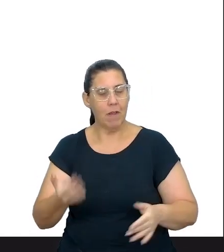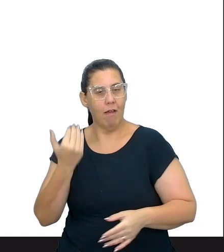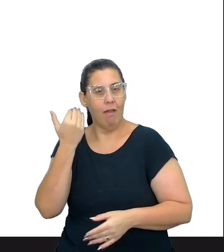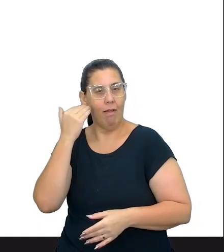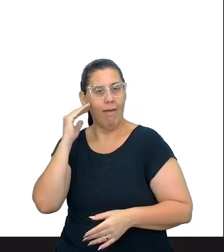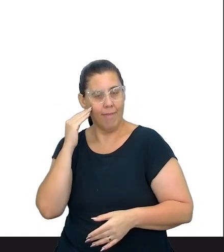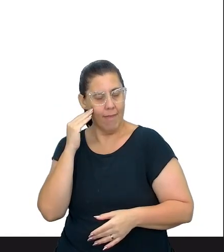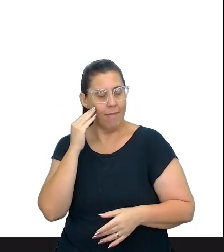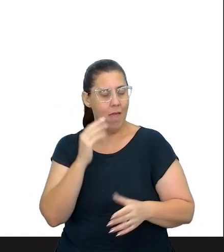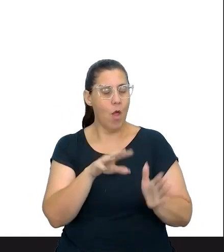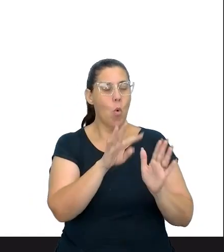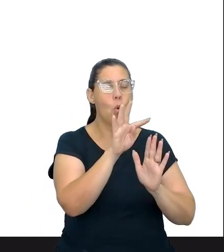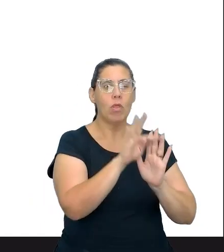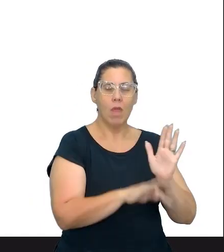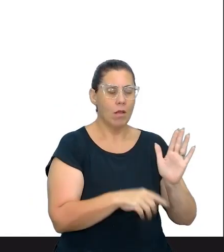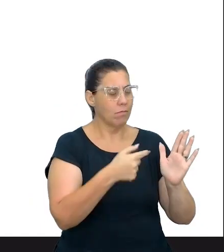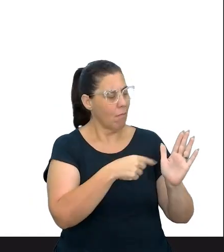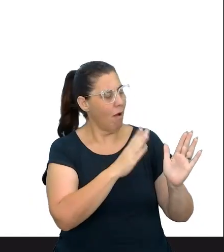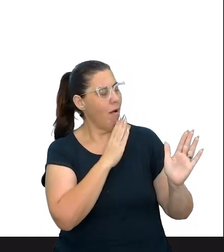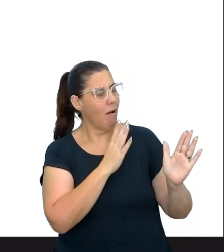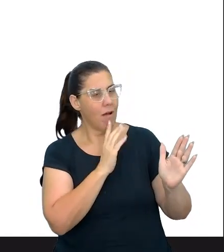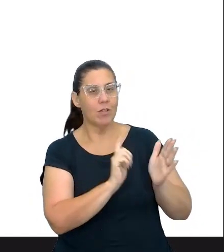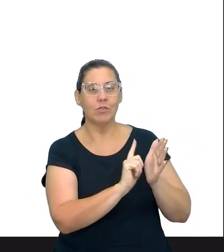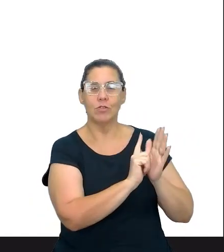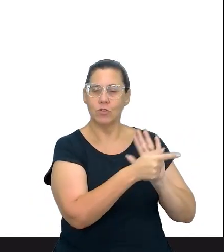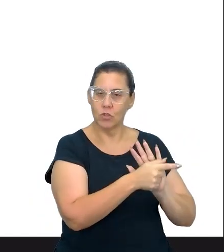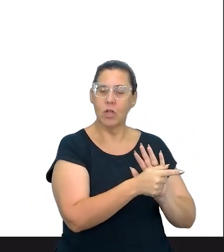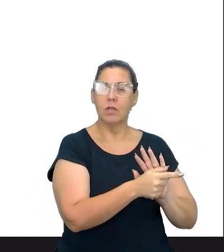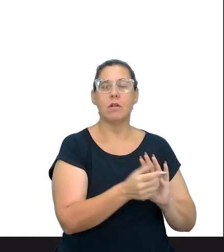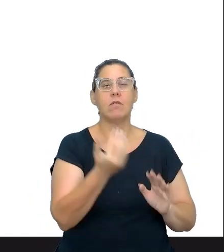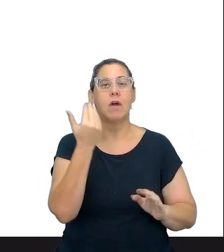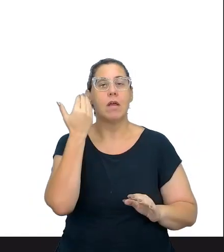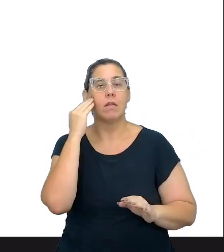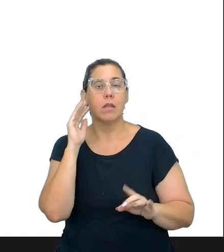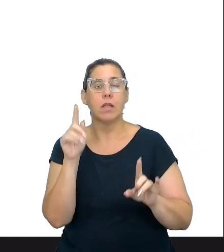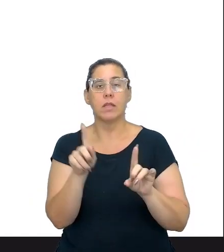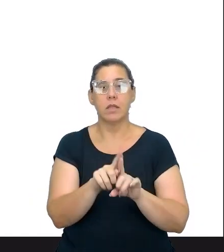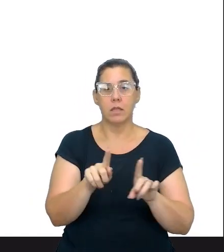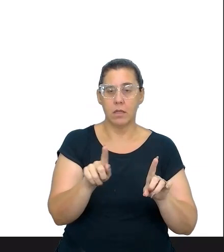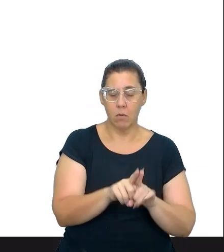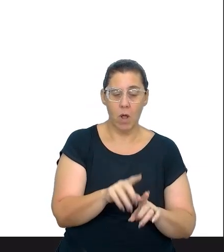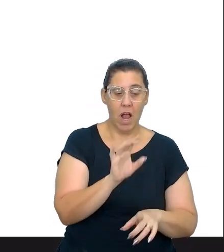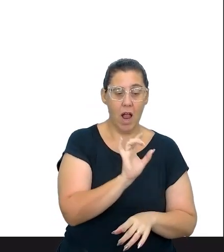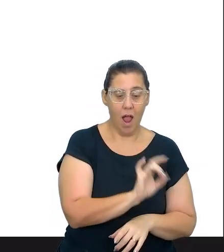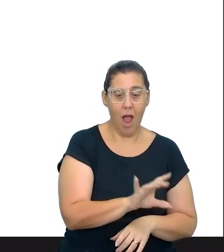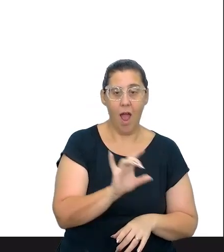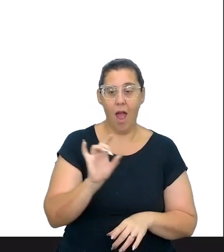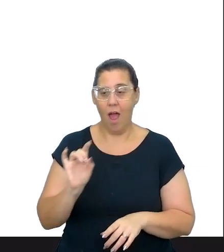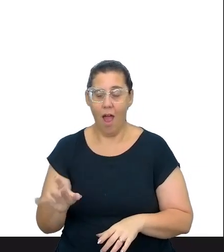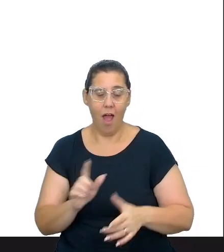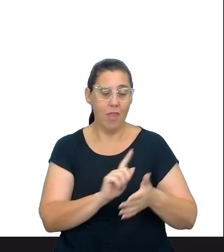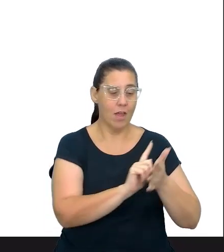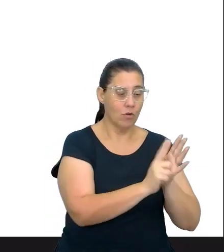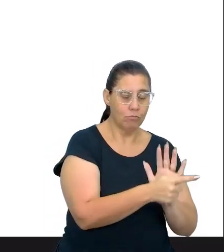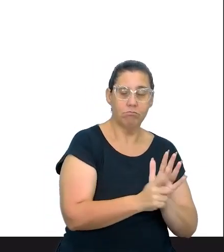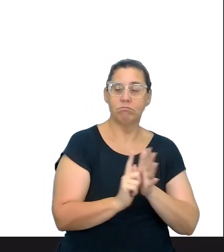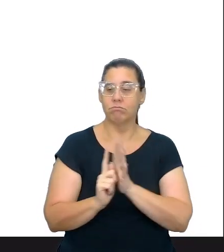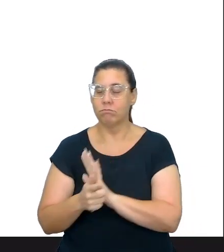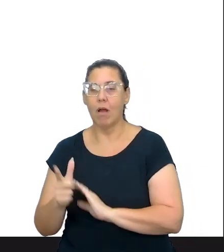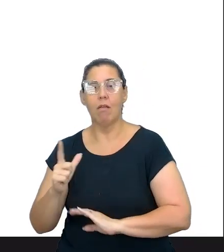com aquele tipo de texto, aquele determinado gênero textual. E ele vai entender também que cada gênero textual há uma